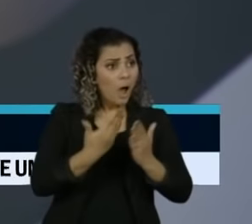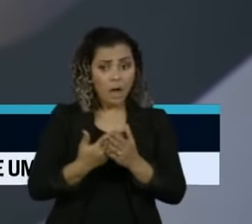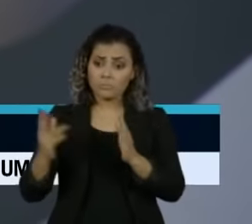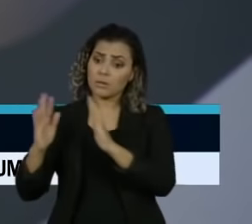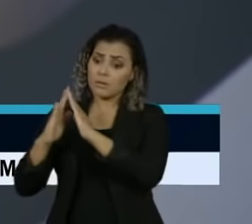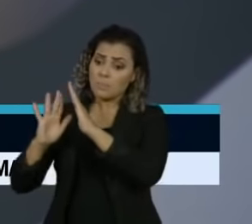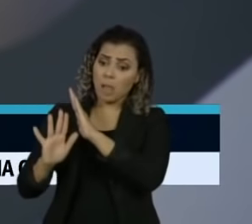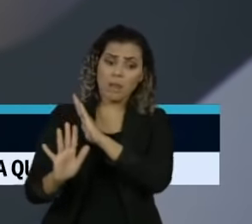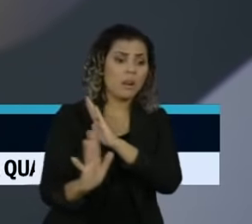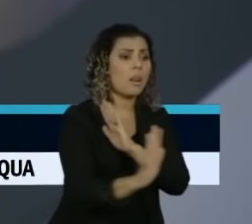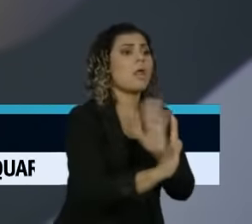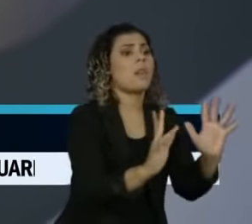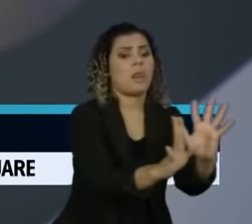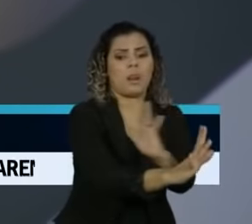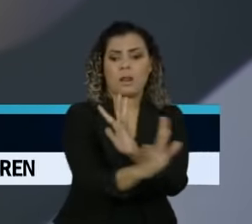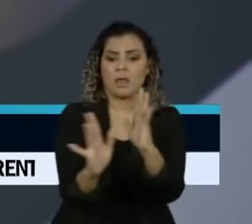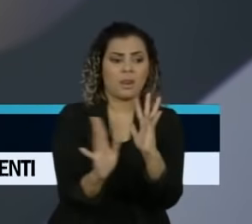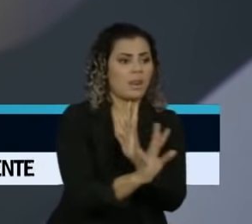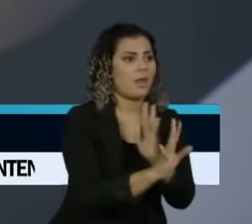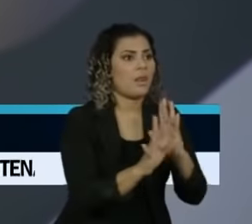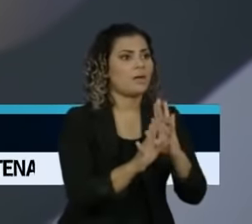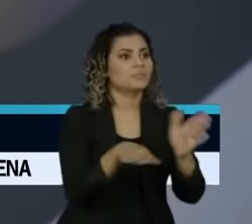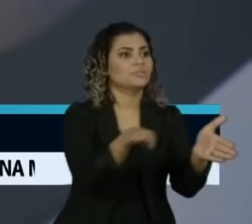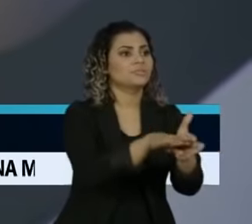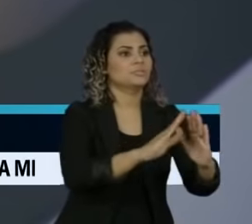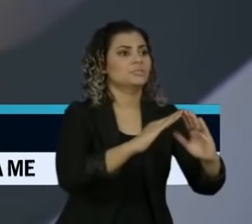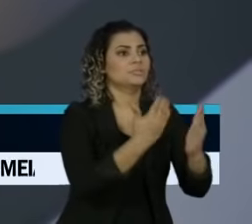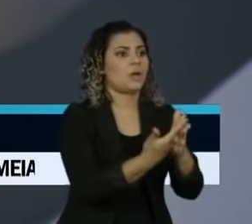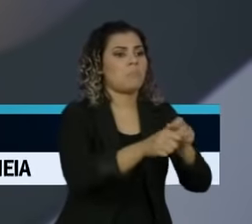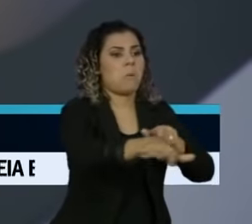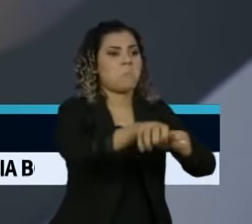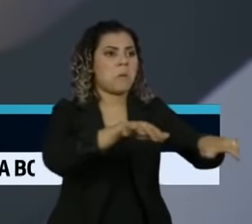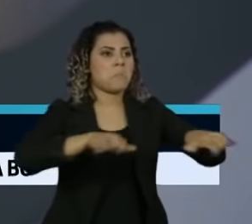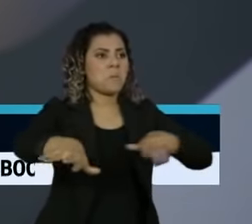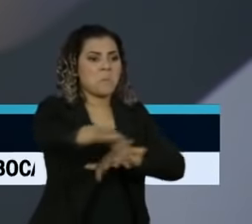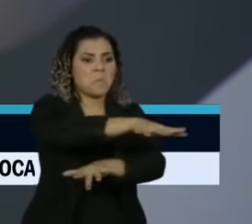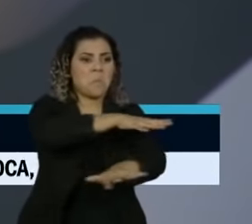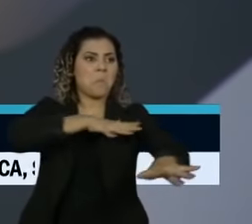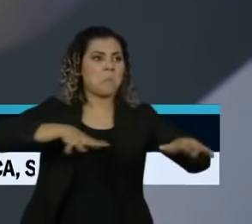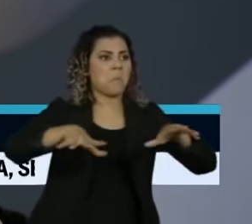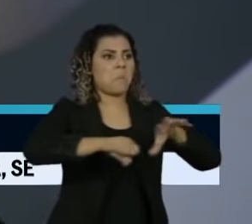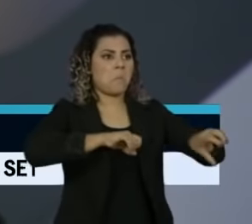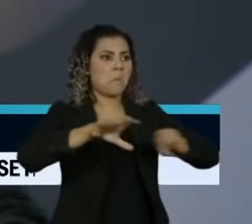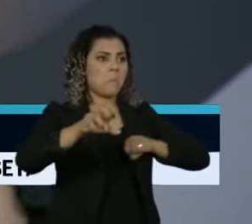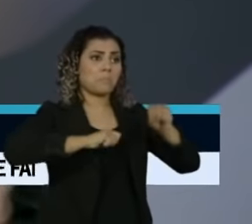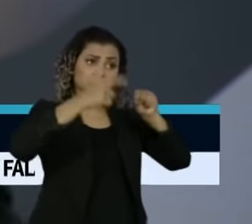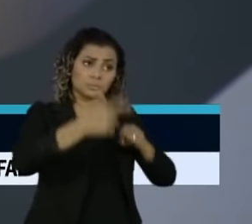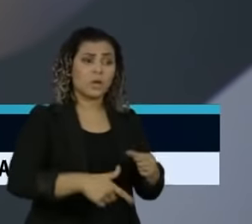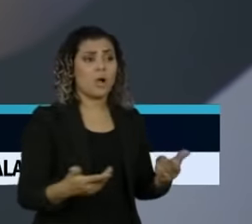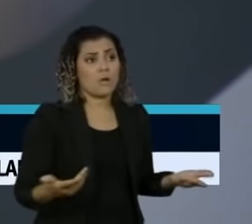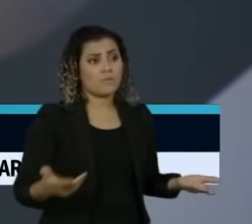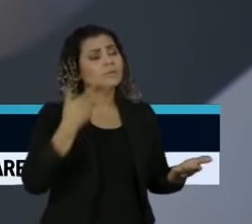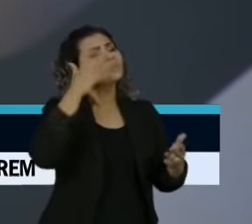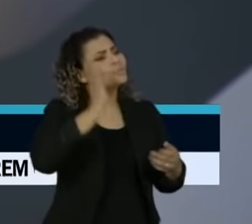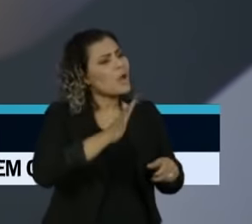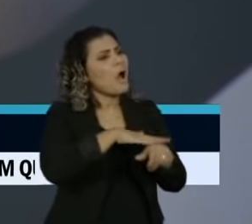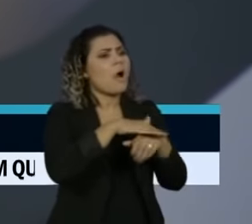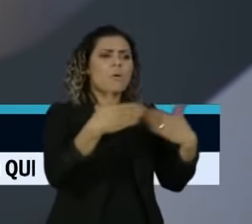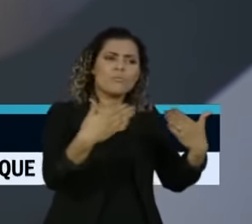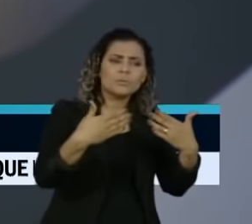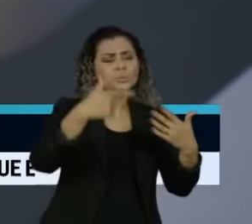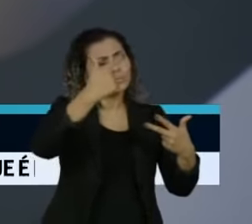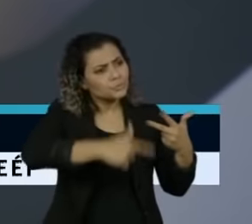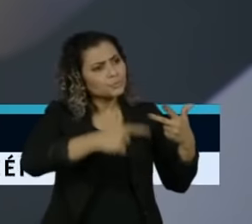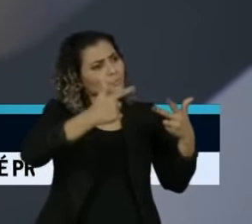circulação. O que pode acontecer? A taxa de transmissão pode voltar a subir. A gente já conversou sobre isso diversas vezes